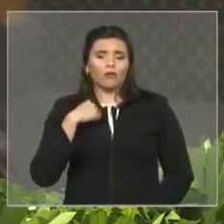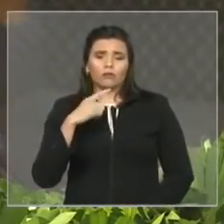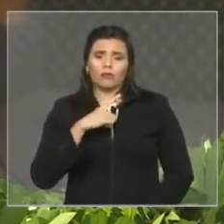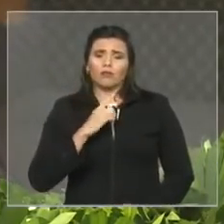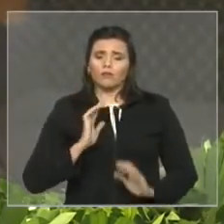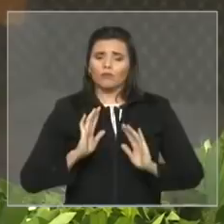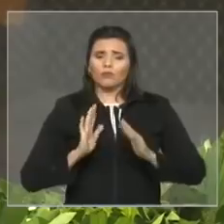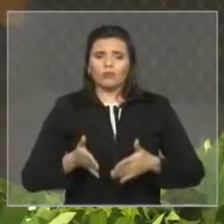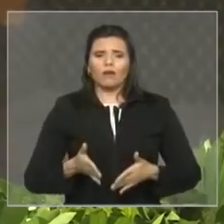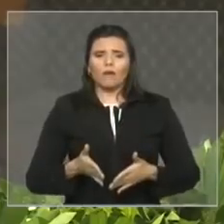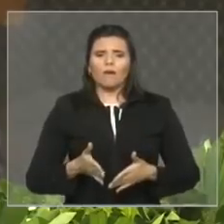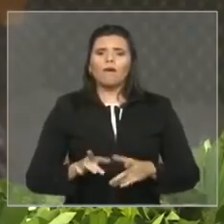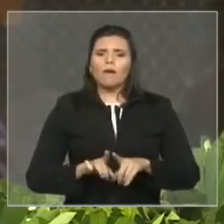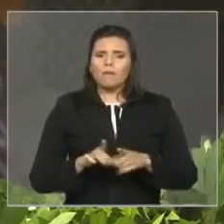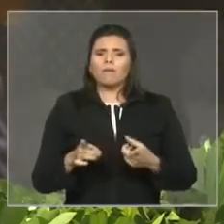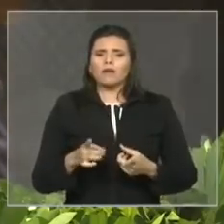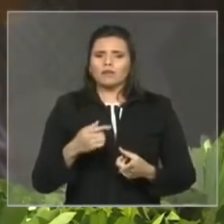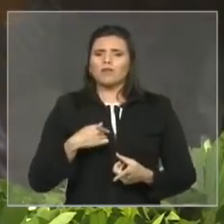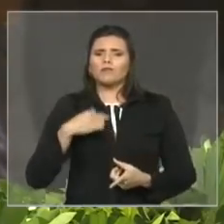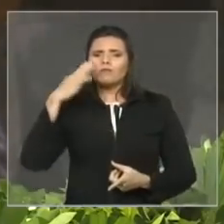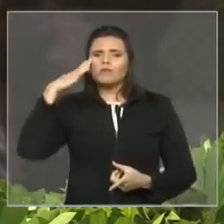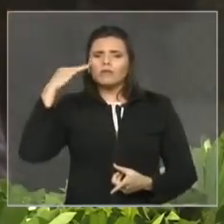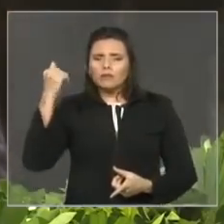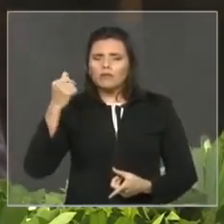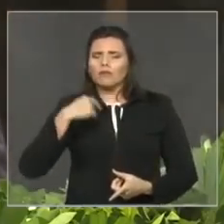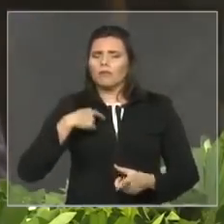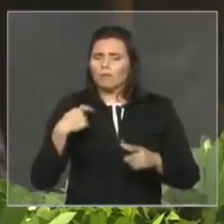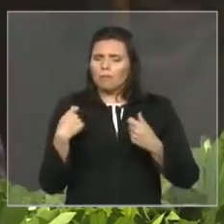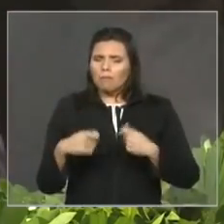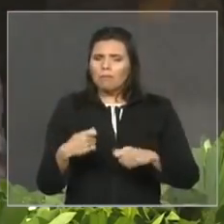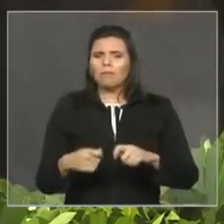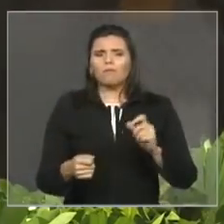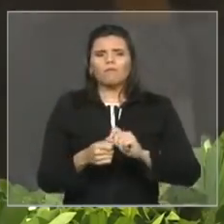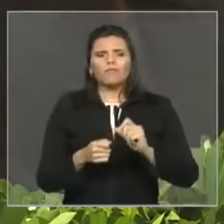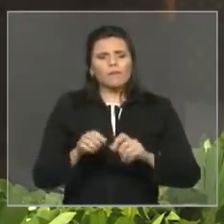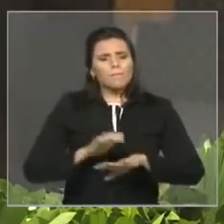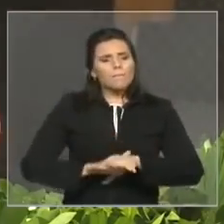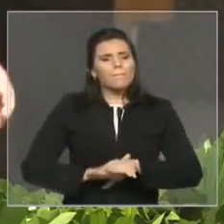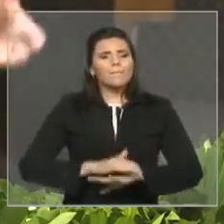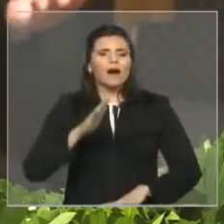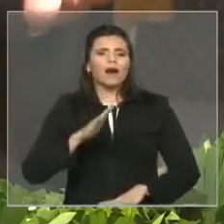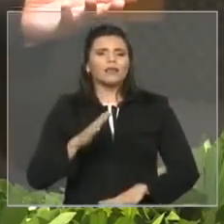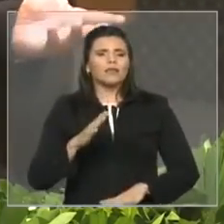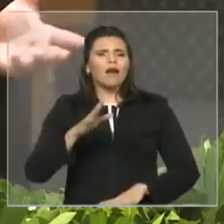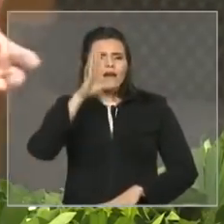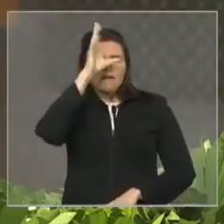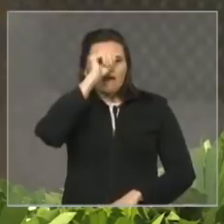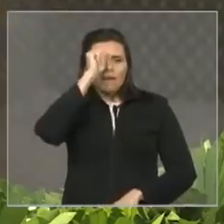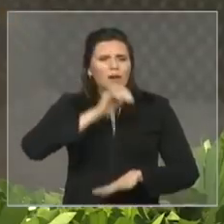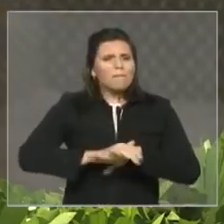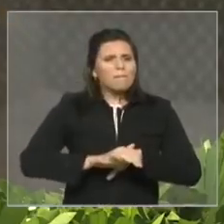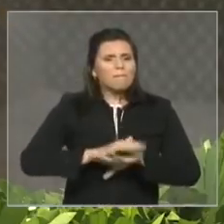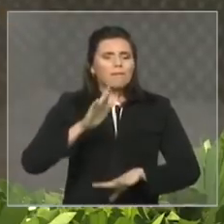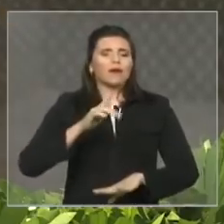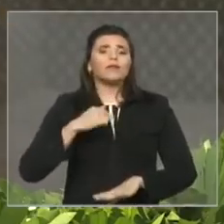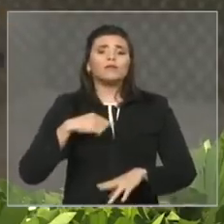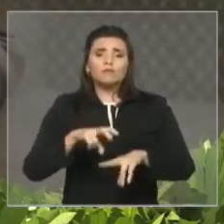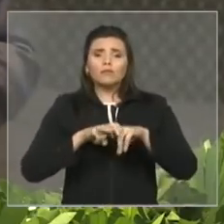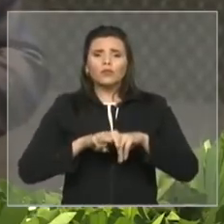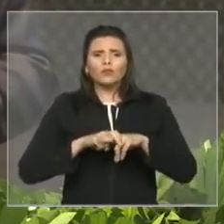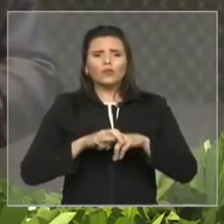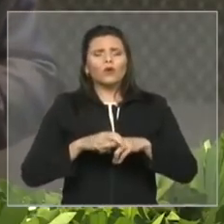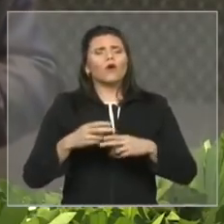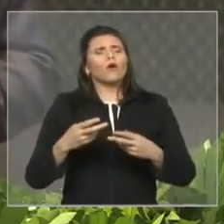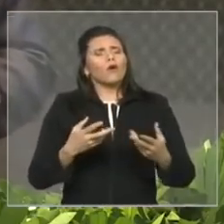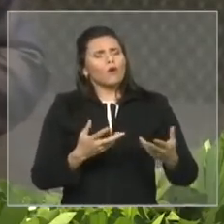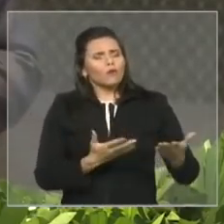mesmice, não se transforme em mais do mesmo. E esse é o convite que faço a todas as senhoras